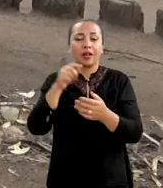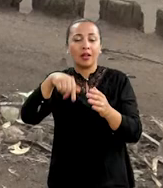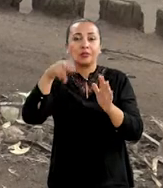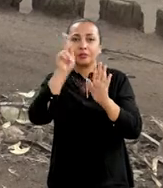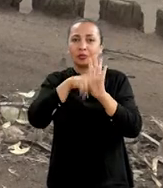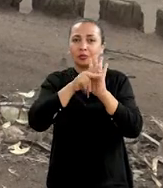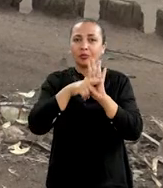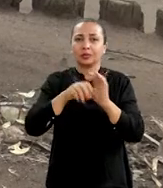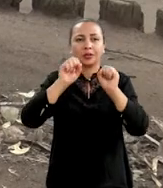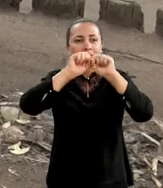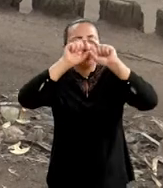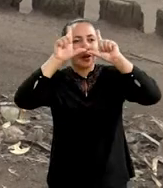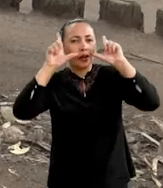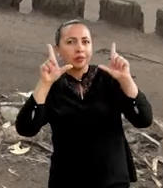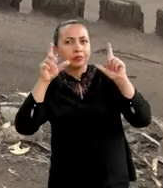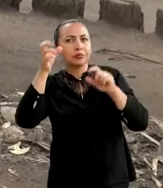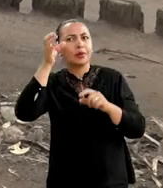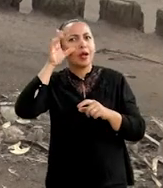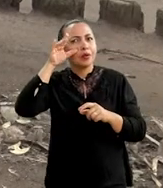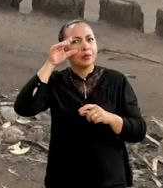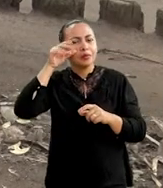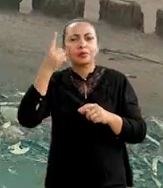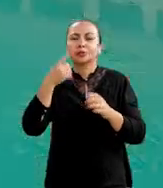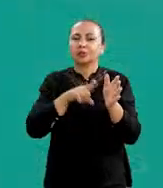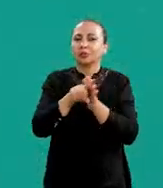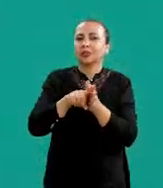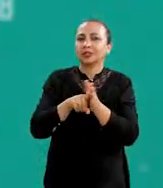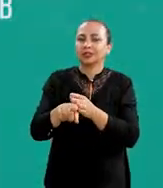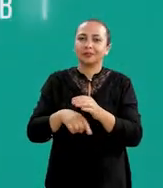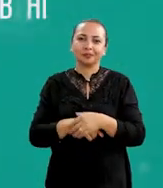esse projeto desperta a curiosidade de uma pesquisa.